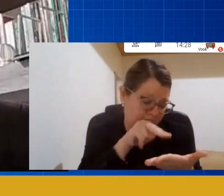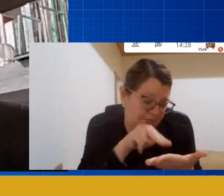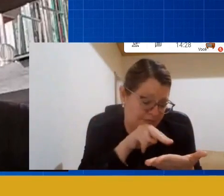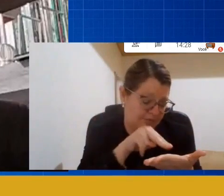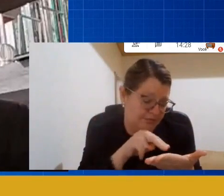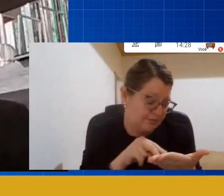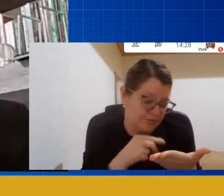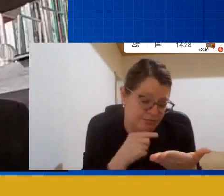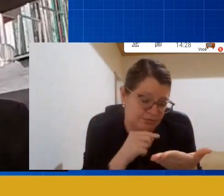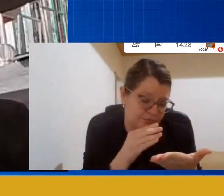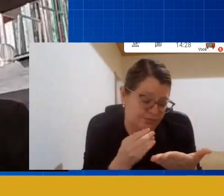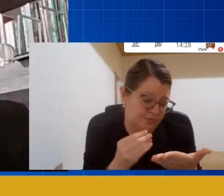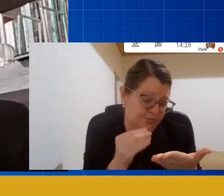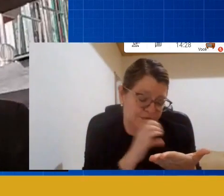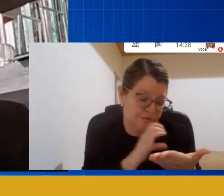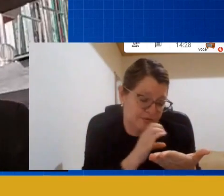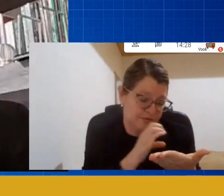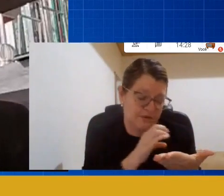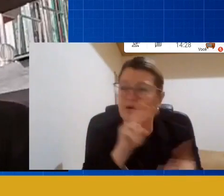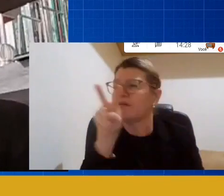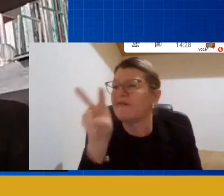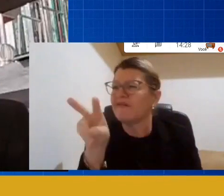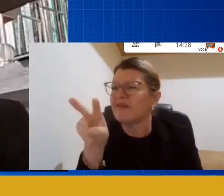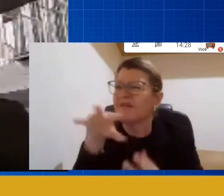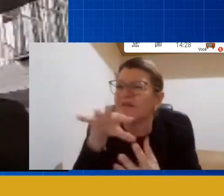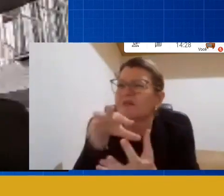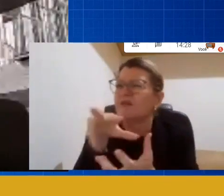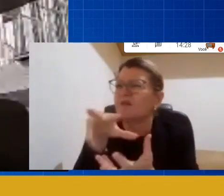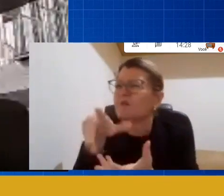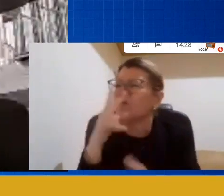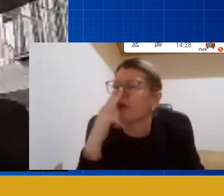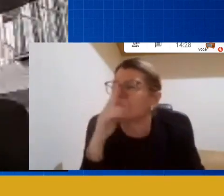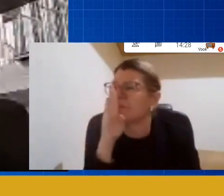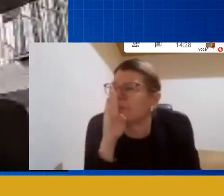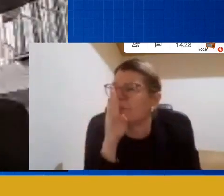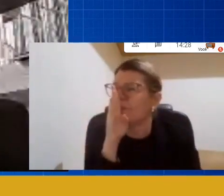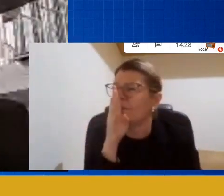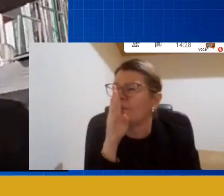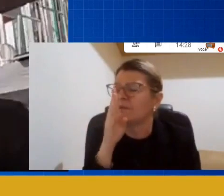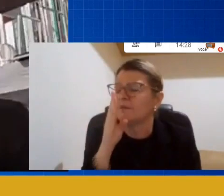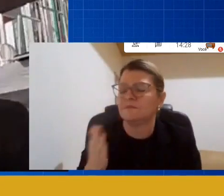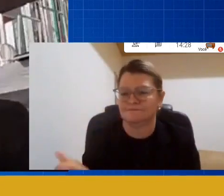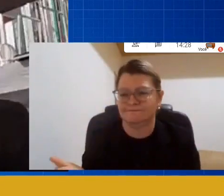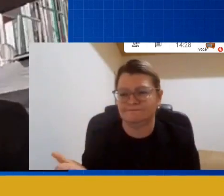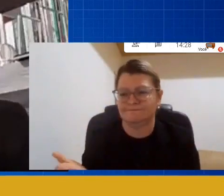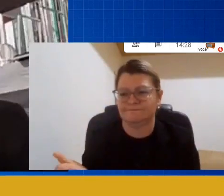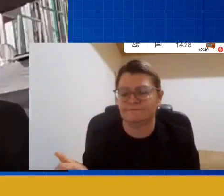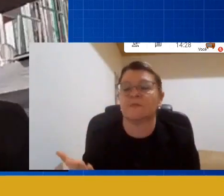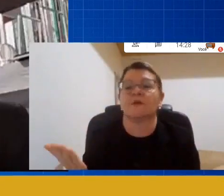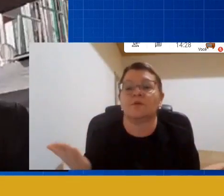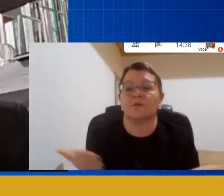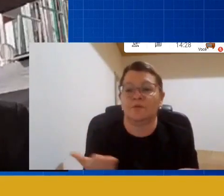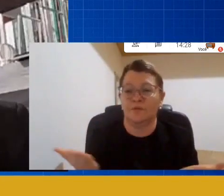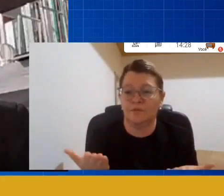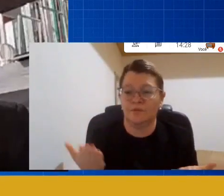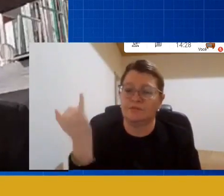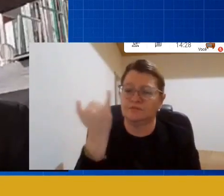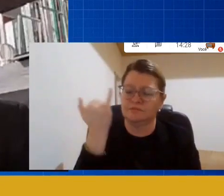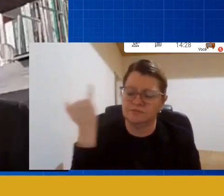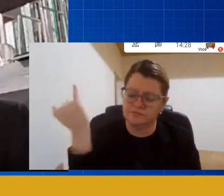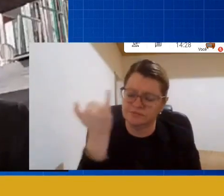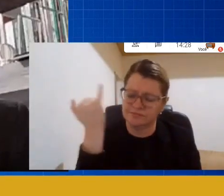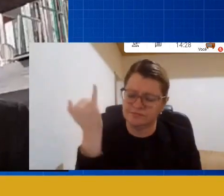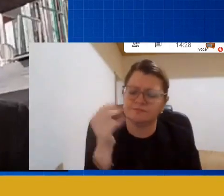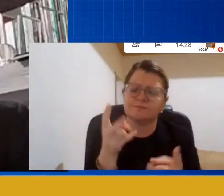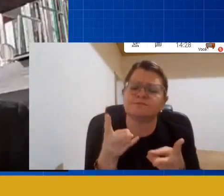e ver o mundo ela vai achar isso tudo muito estático. Então é importantíssimo nesse momento reconhecer